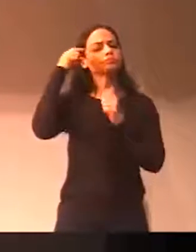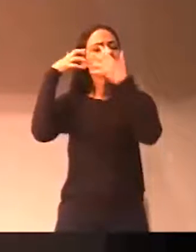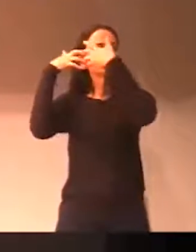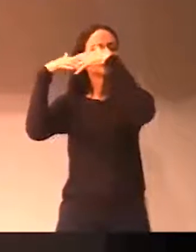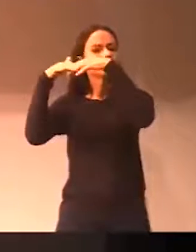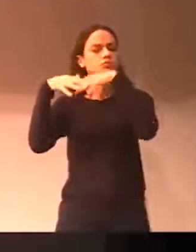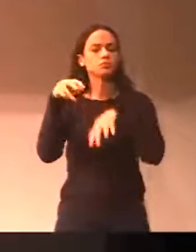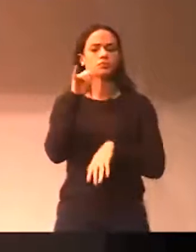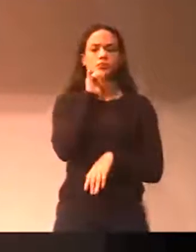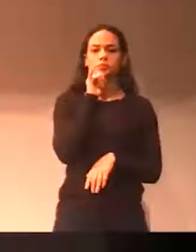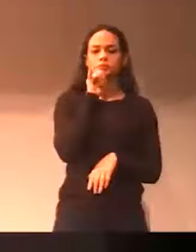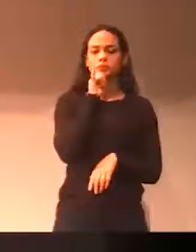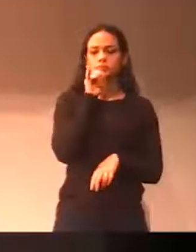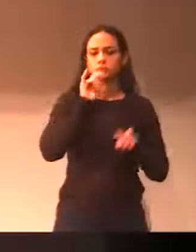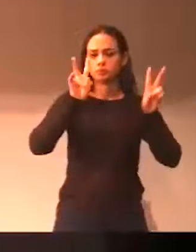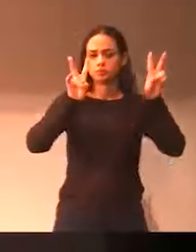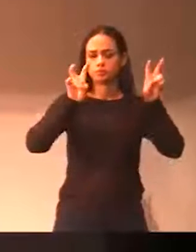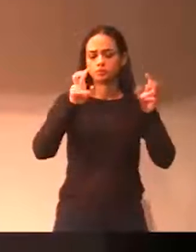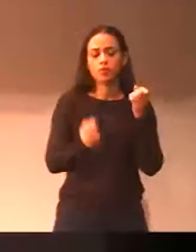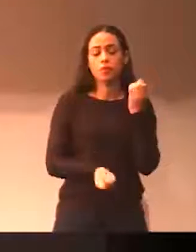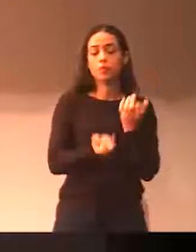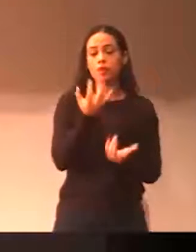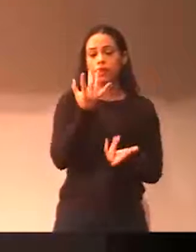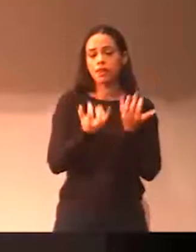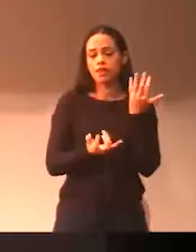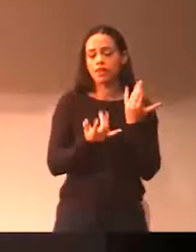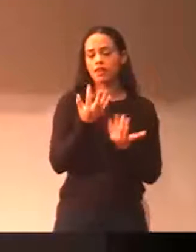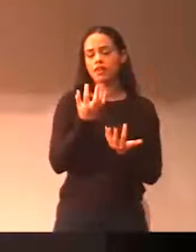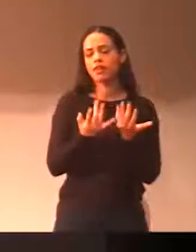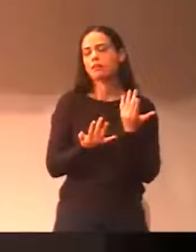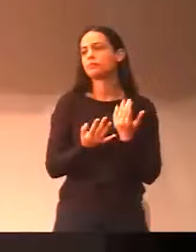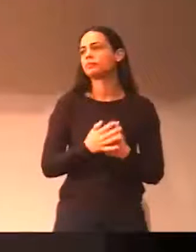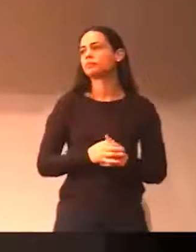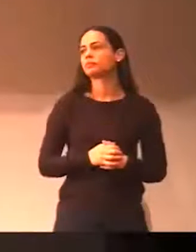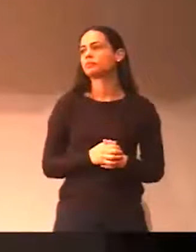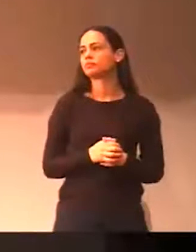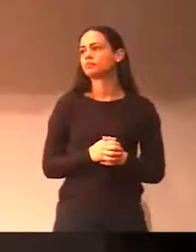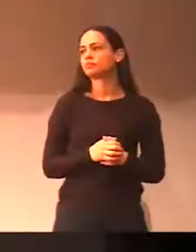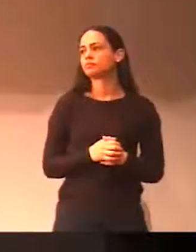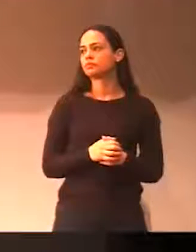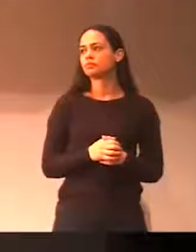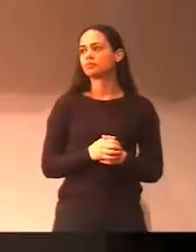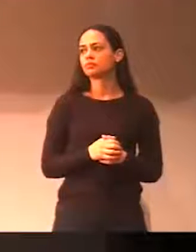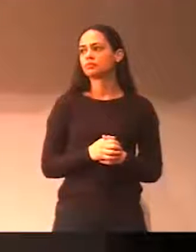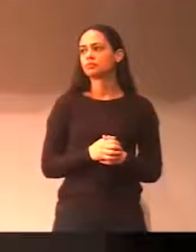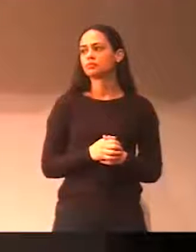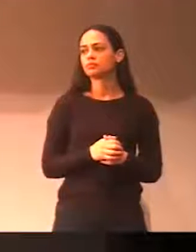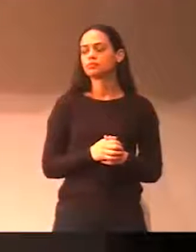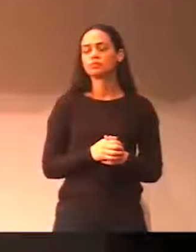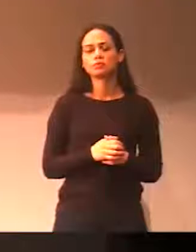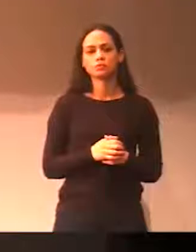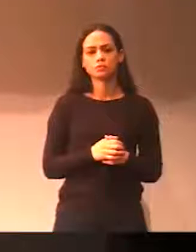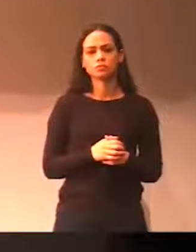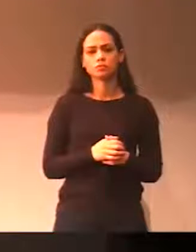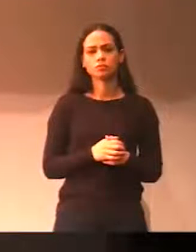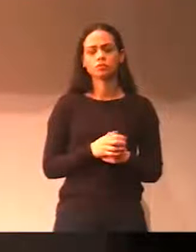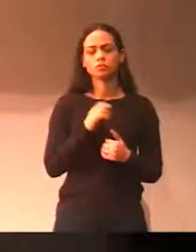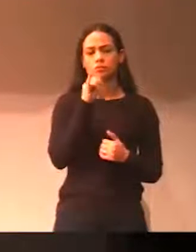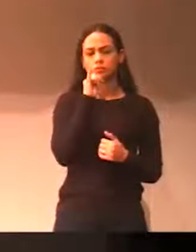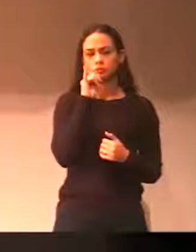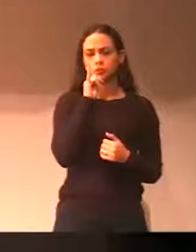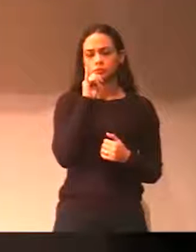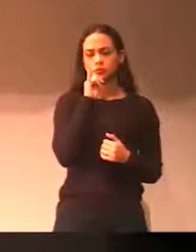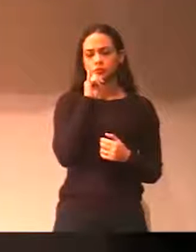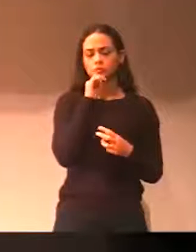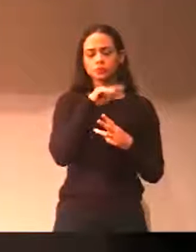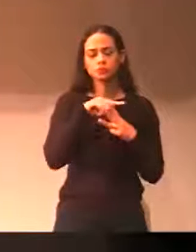teoria do fogo, ela passa, sem nenhum tipo de outra situação, com a base do triângulo do fogo. O que